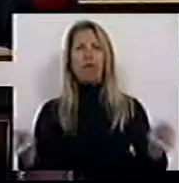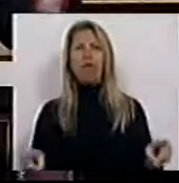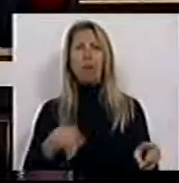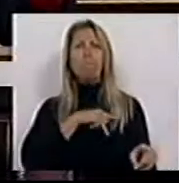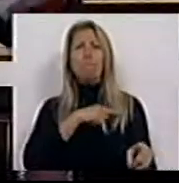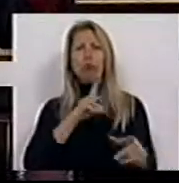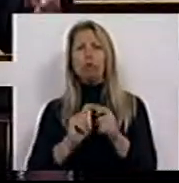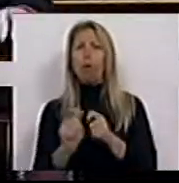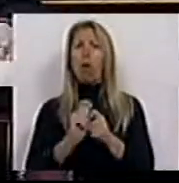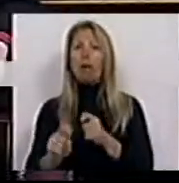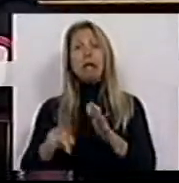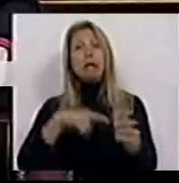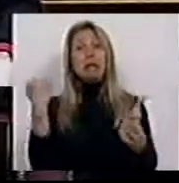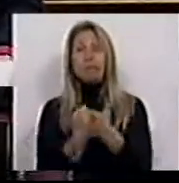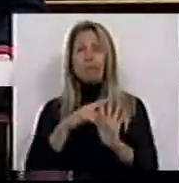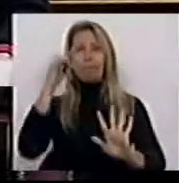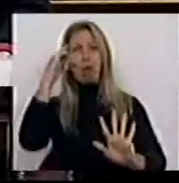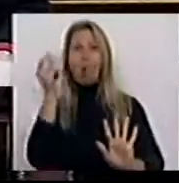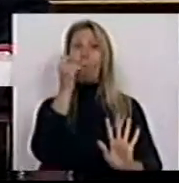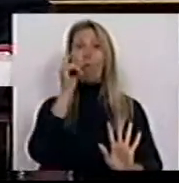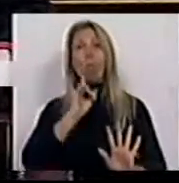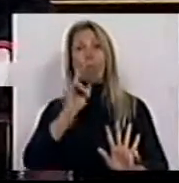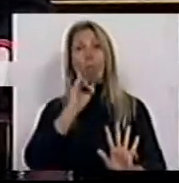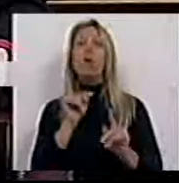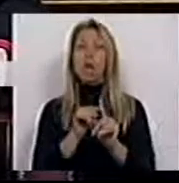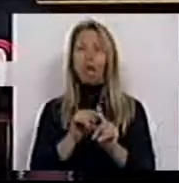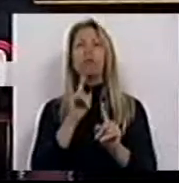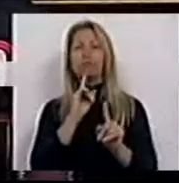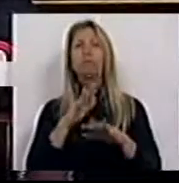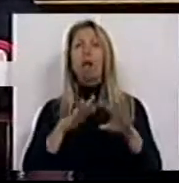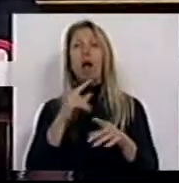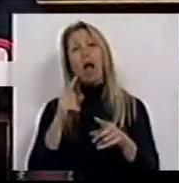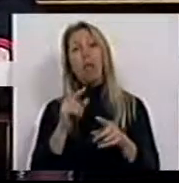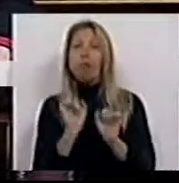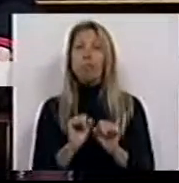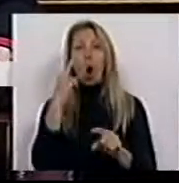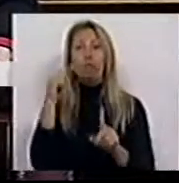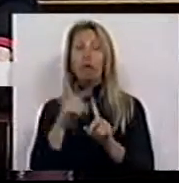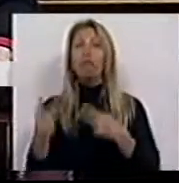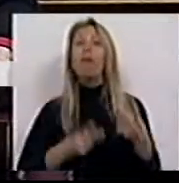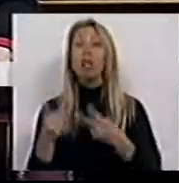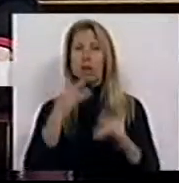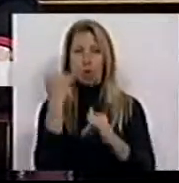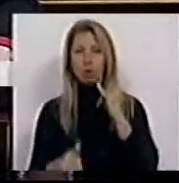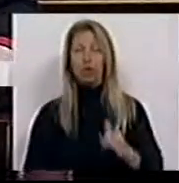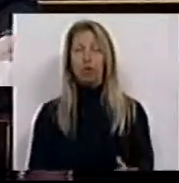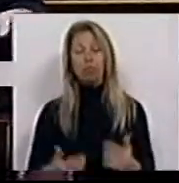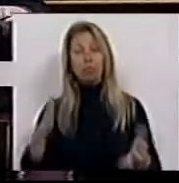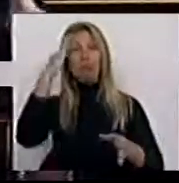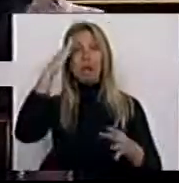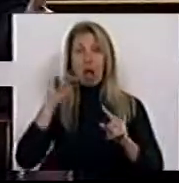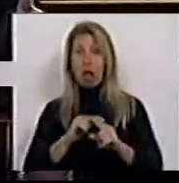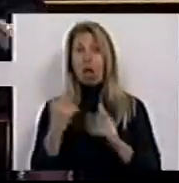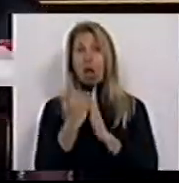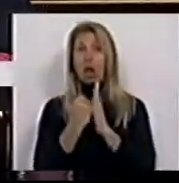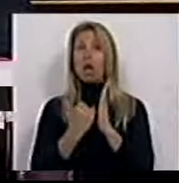sempre que a consideração do sexo fosse um fator determinante na avaliação do risco. Pensamos que a presente iniciativa tem